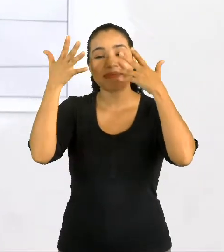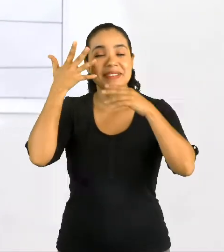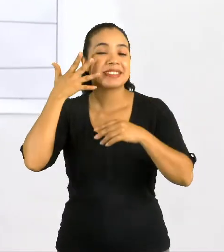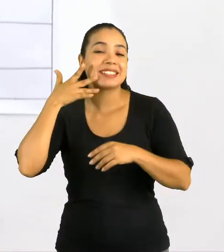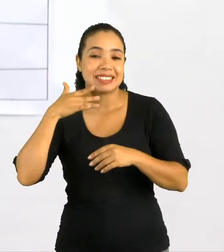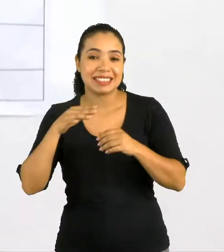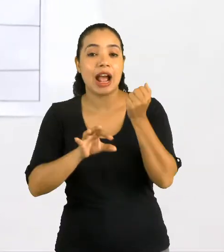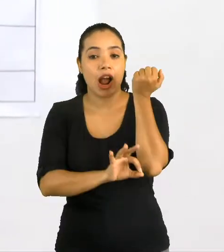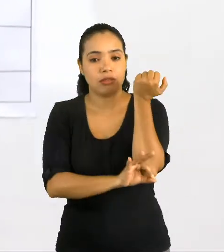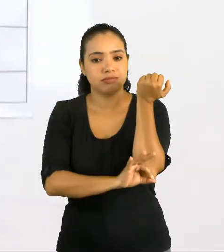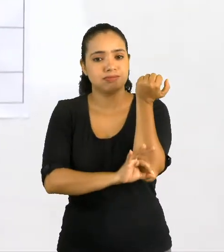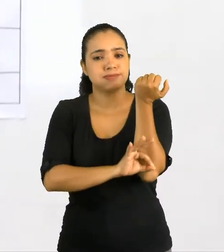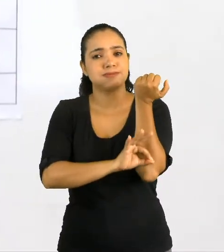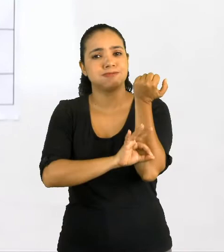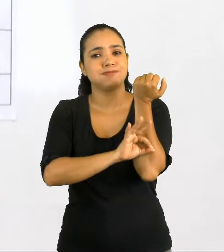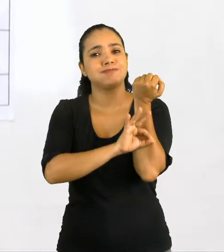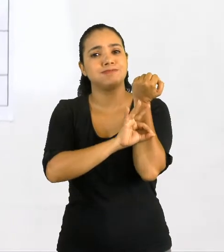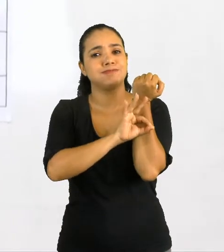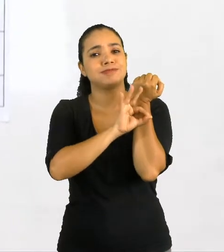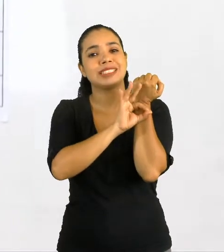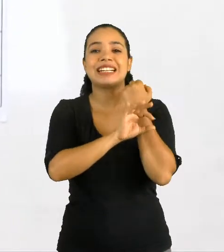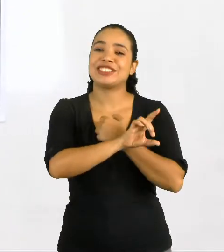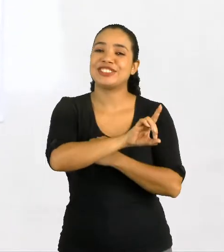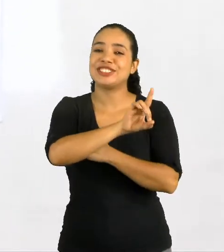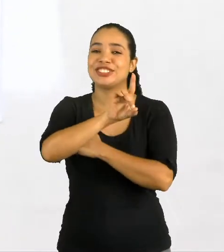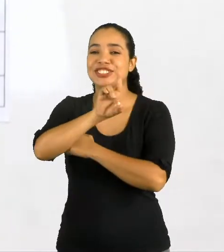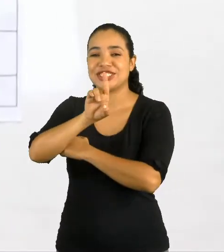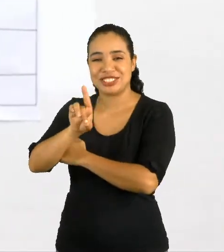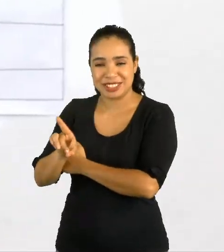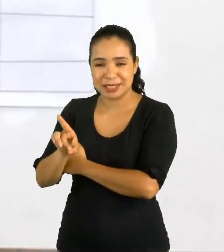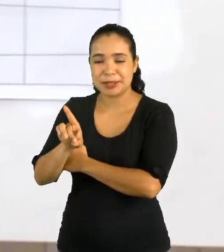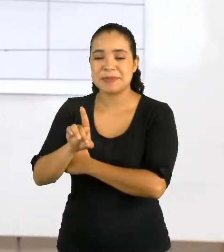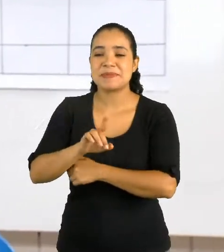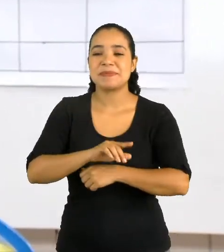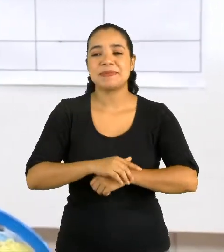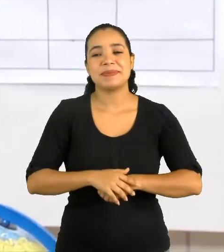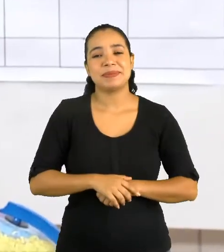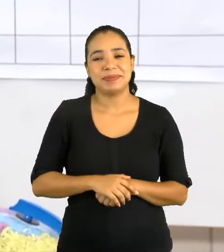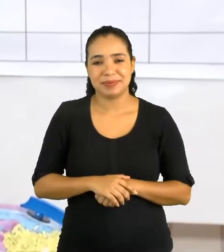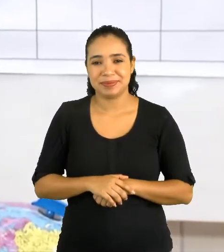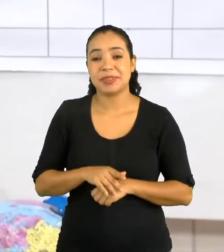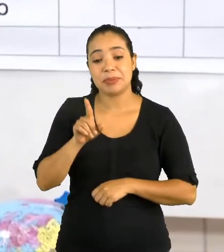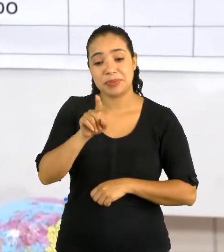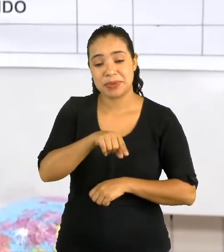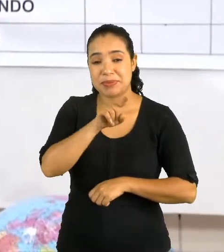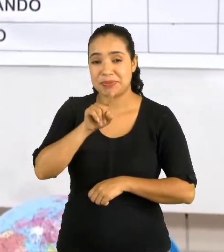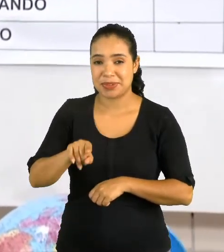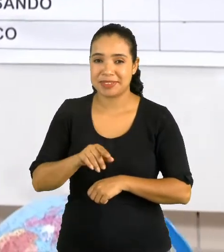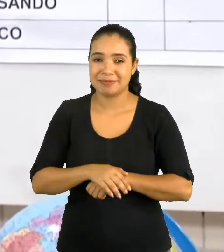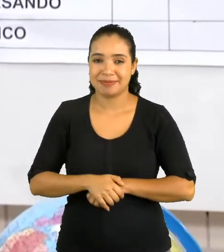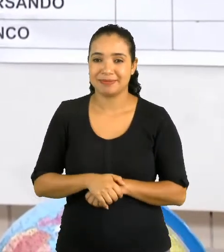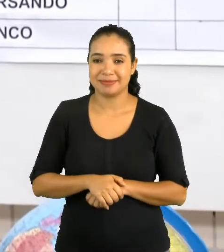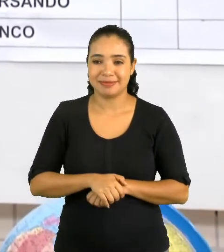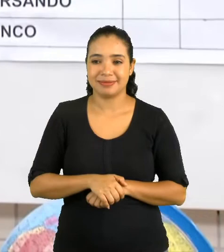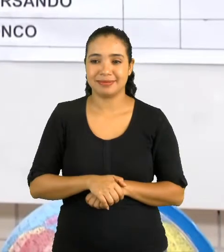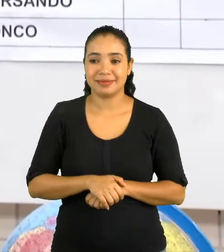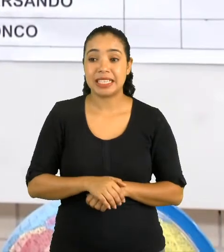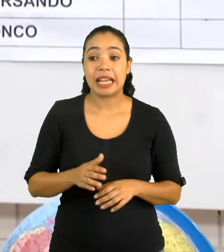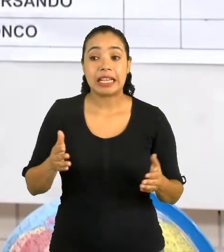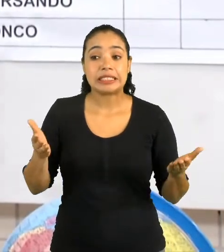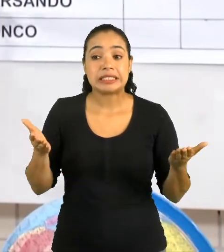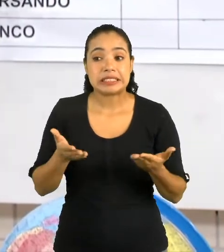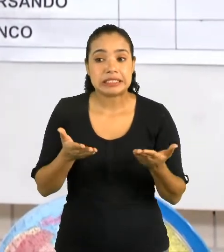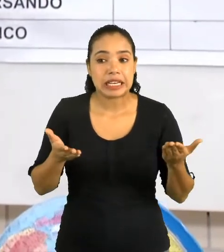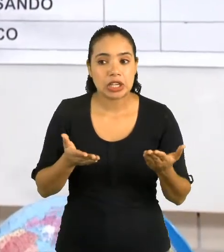acertaram. o aumento de temperatura durante o dia. E agora,